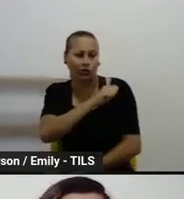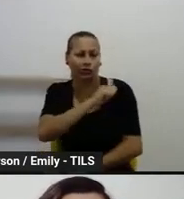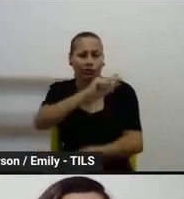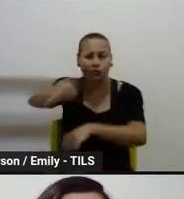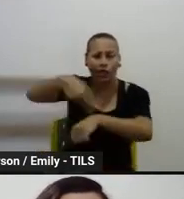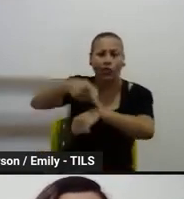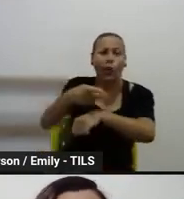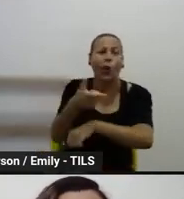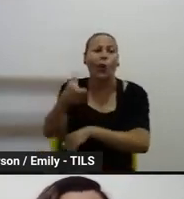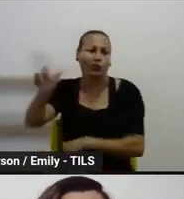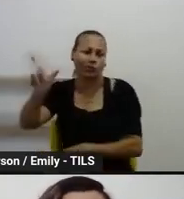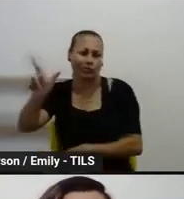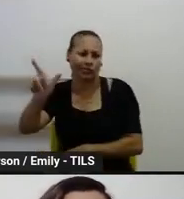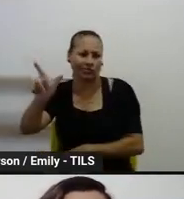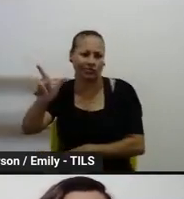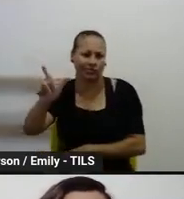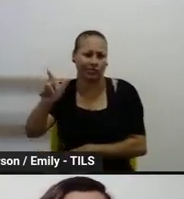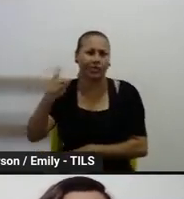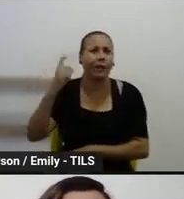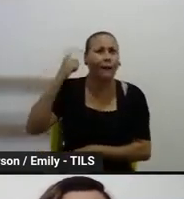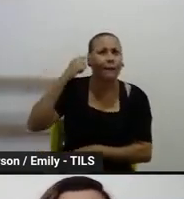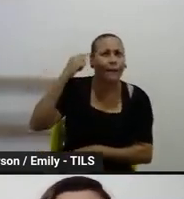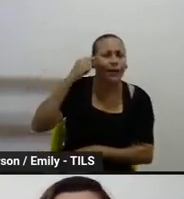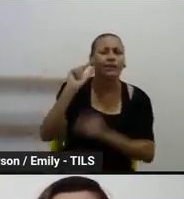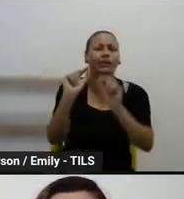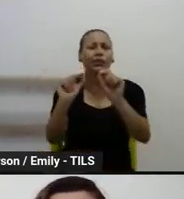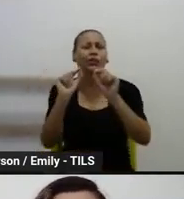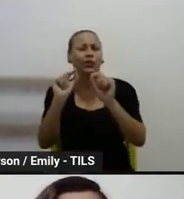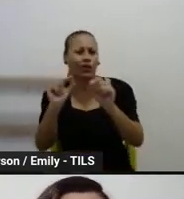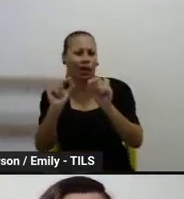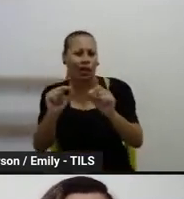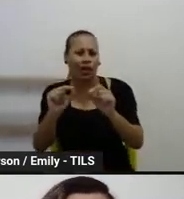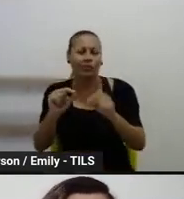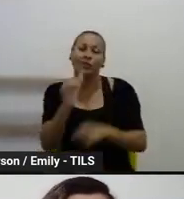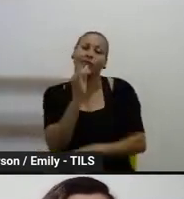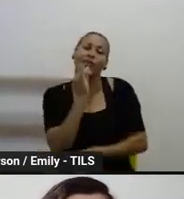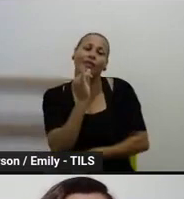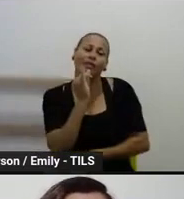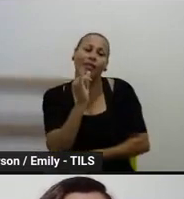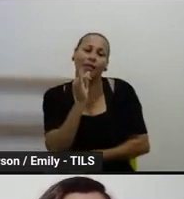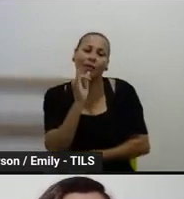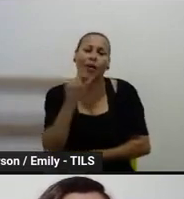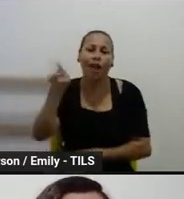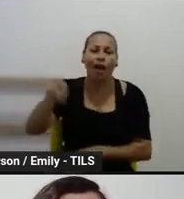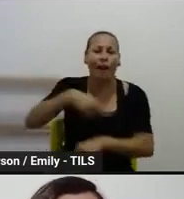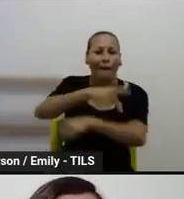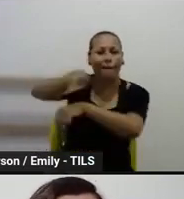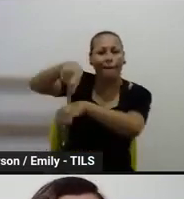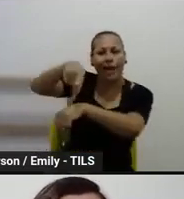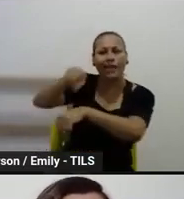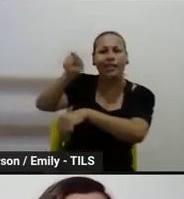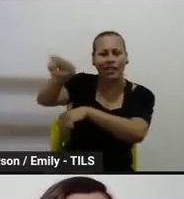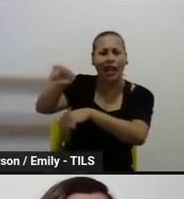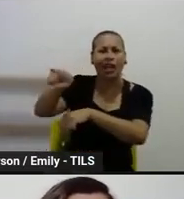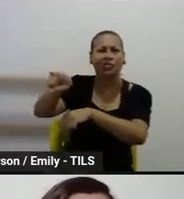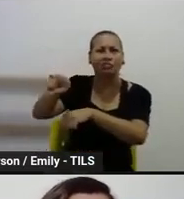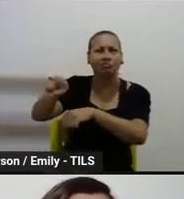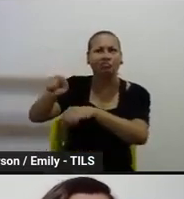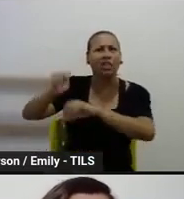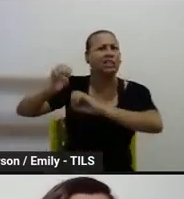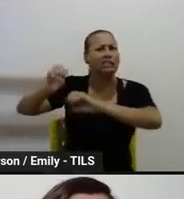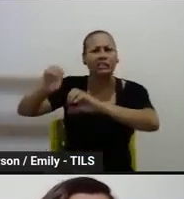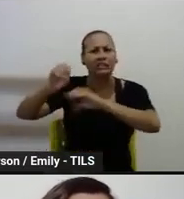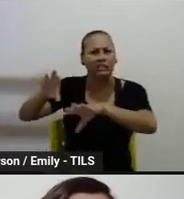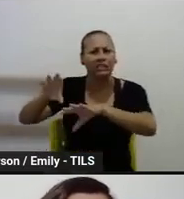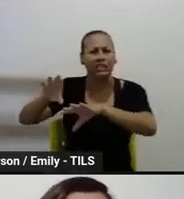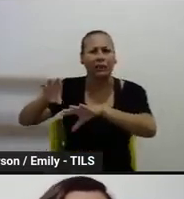né, o que é que isso vai ser pensado, de que forma na escola isso pode preocupar o professor, como ele pode